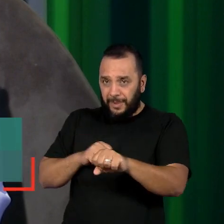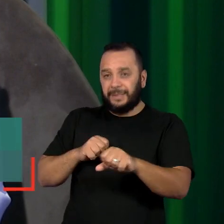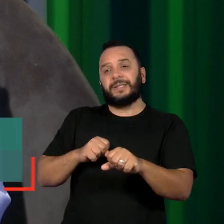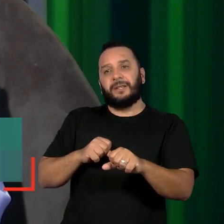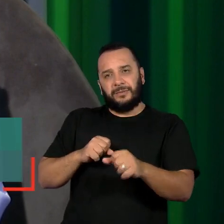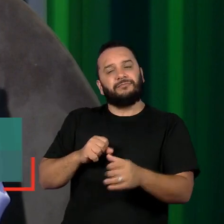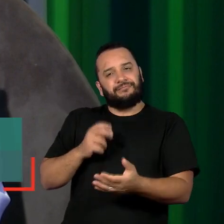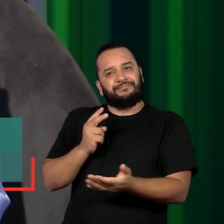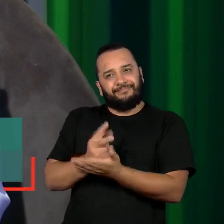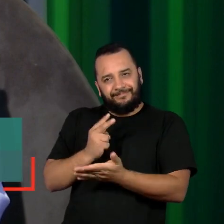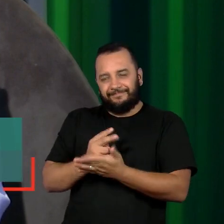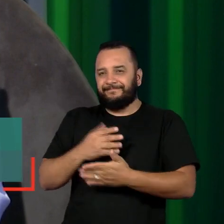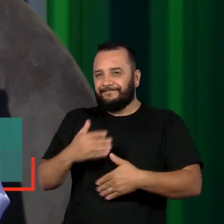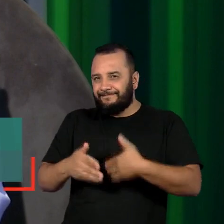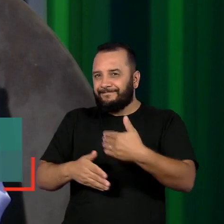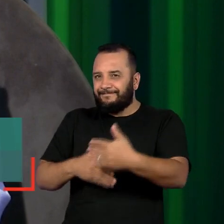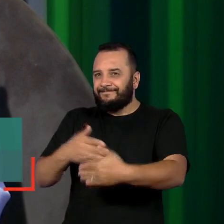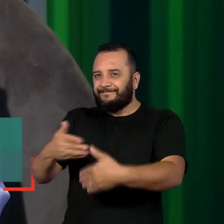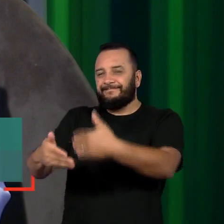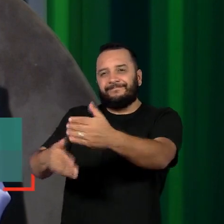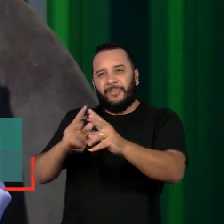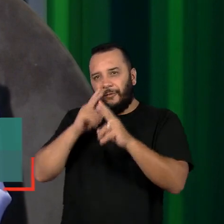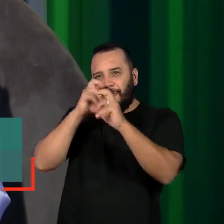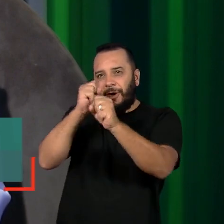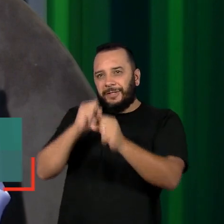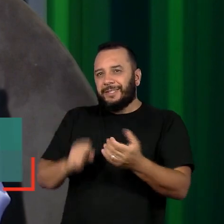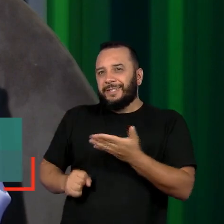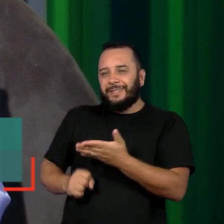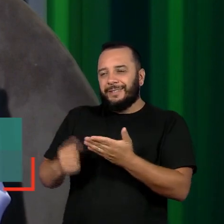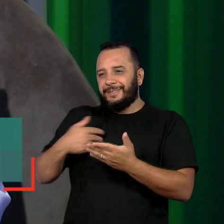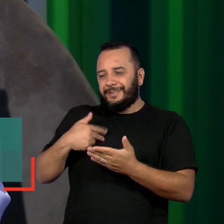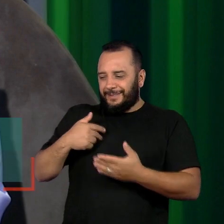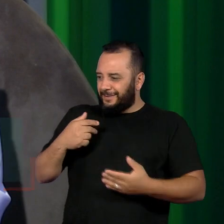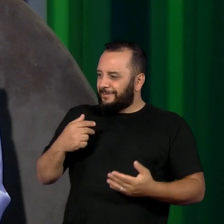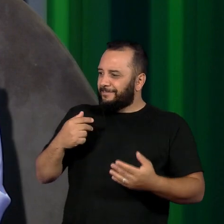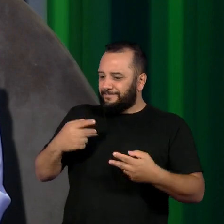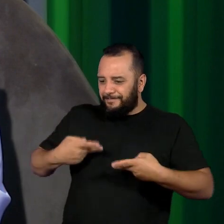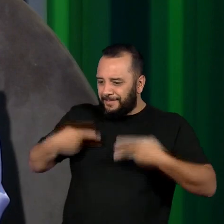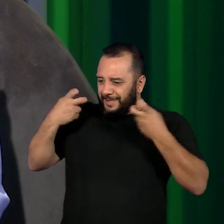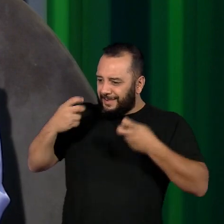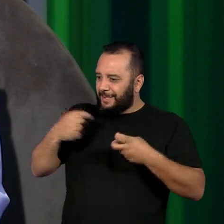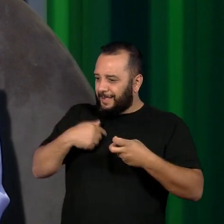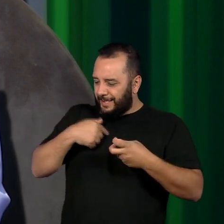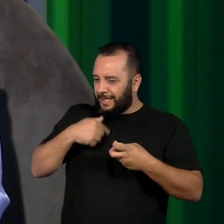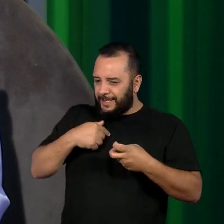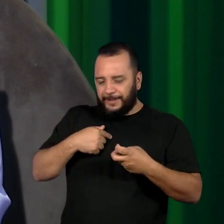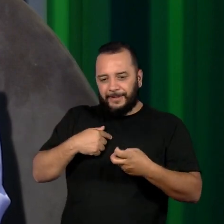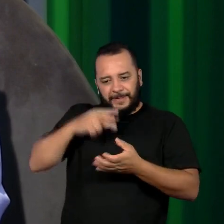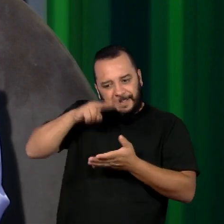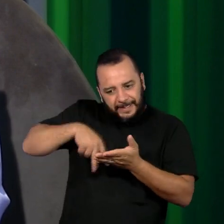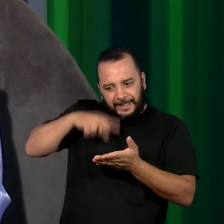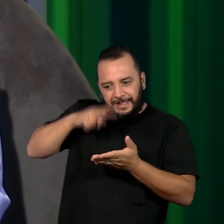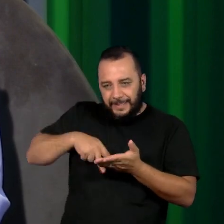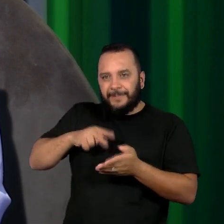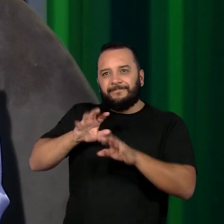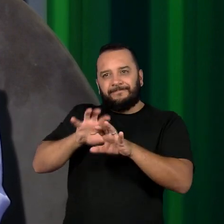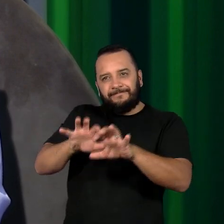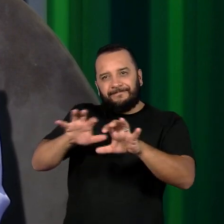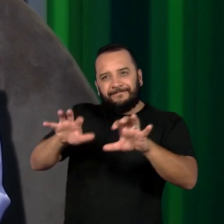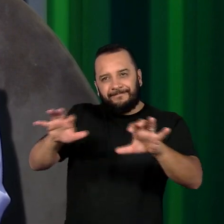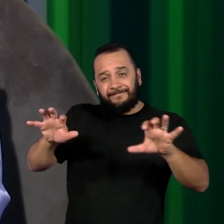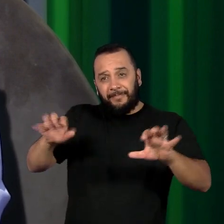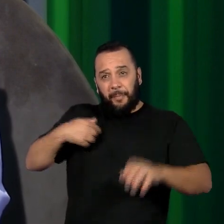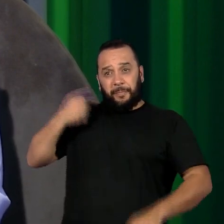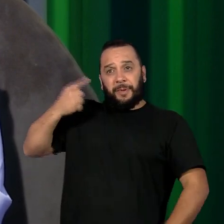forte nessa perspectiva dele se ver nesse universo, ele poder contribuir e exercitar isso nele